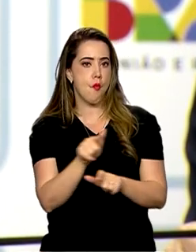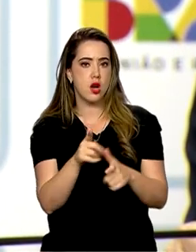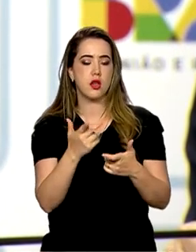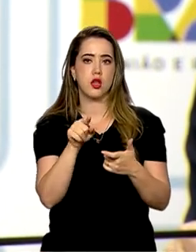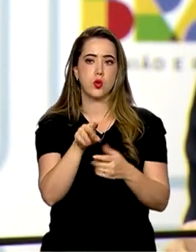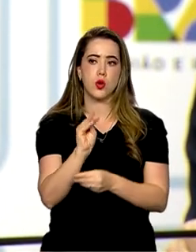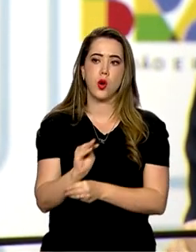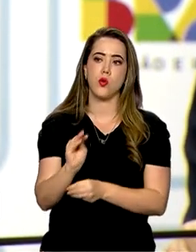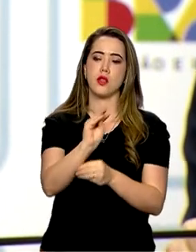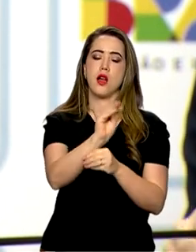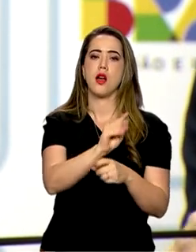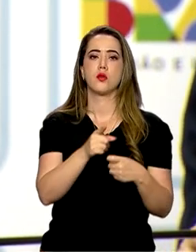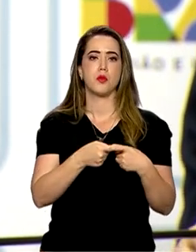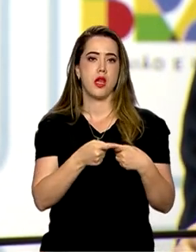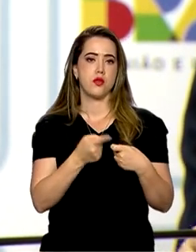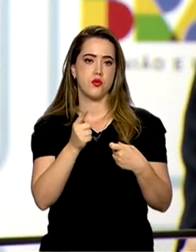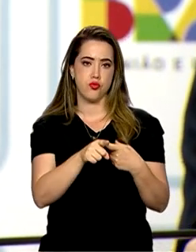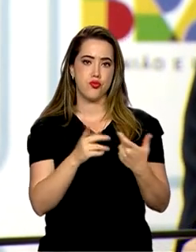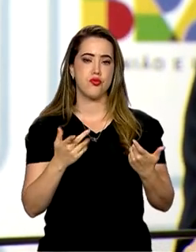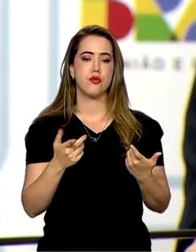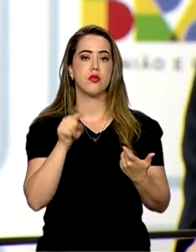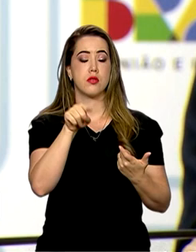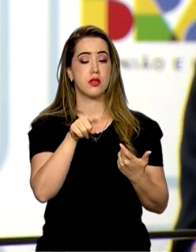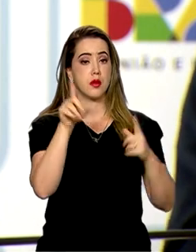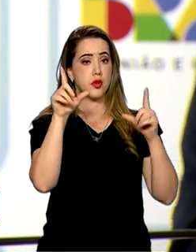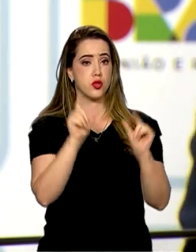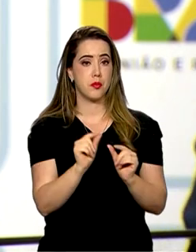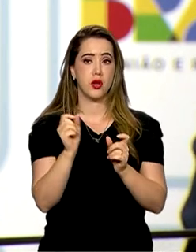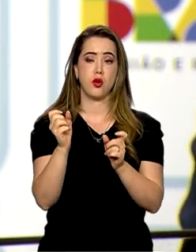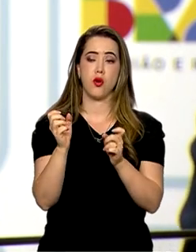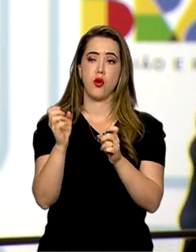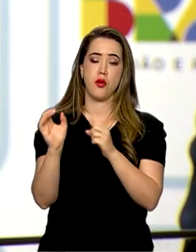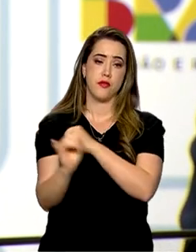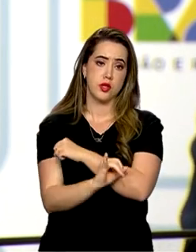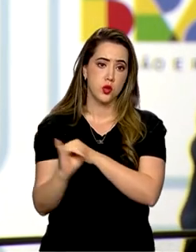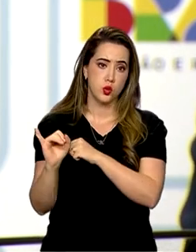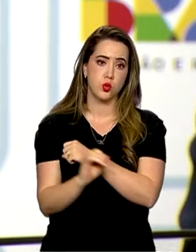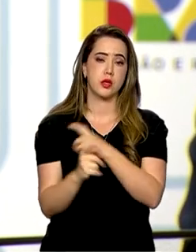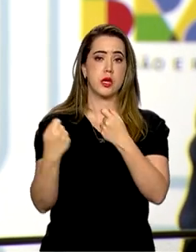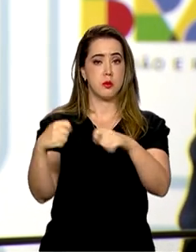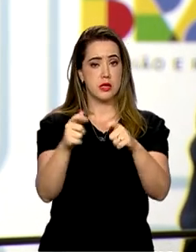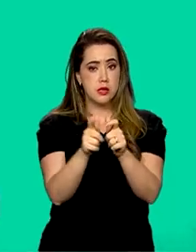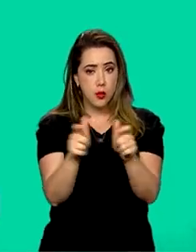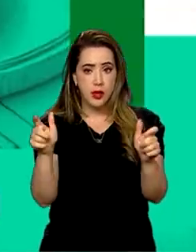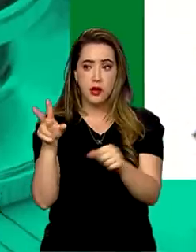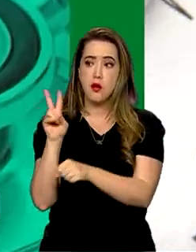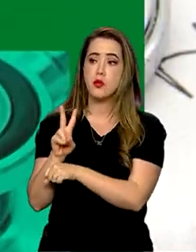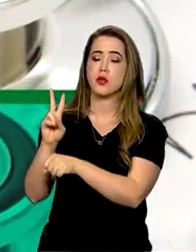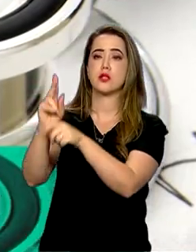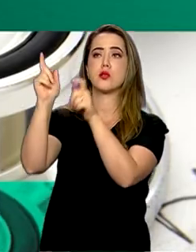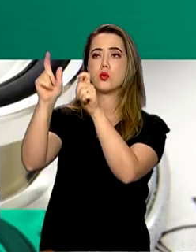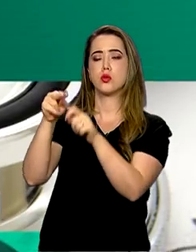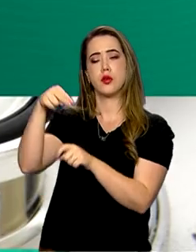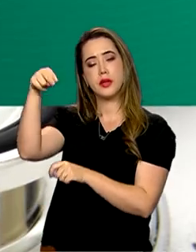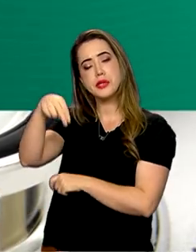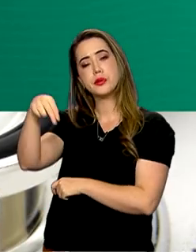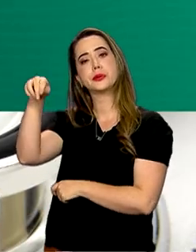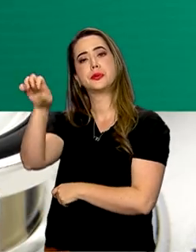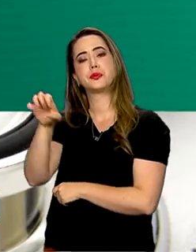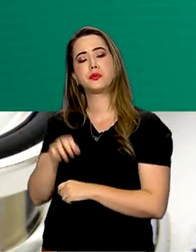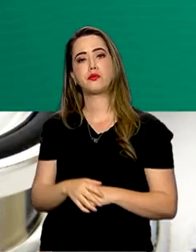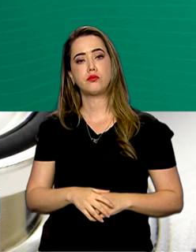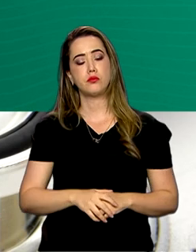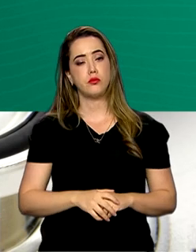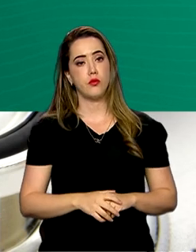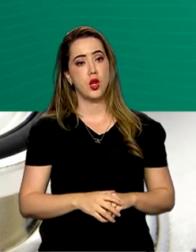de uma menor infraestrutura, de necessidade de ampliar essa cobertura. Já a atenção especializada